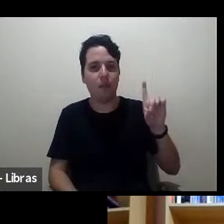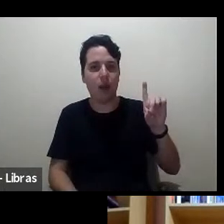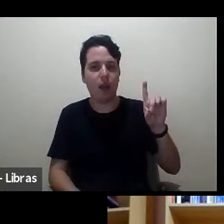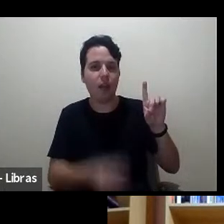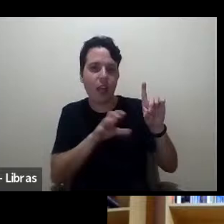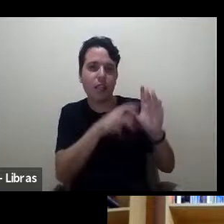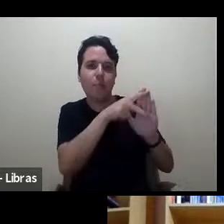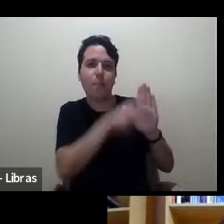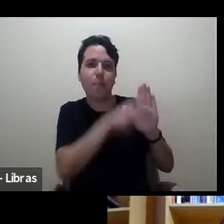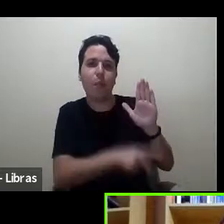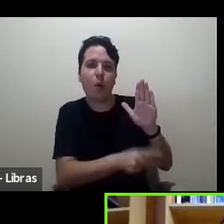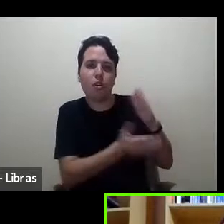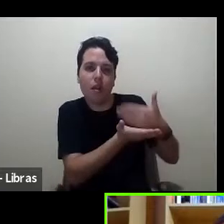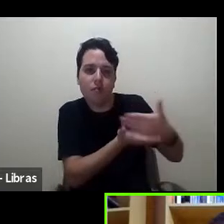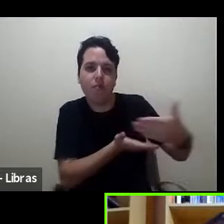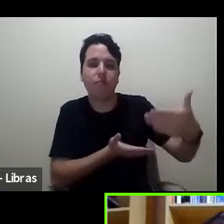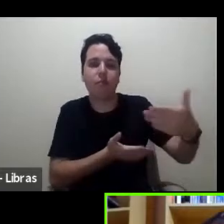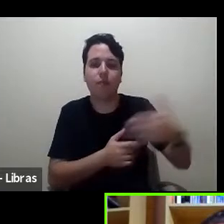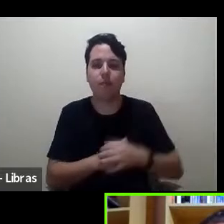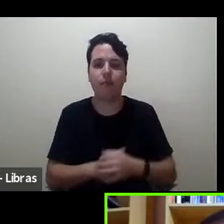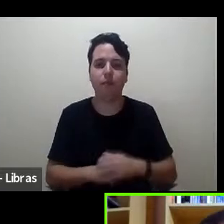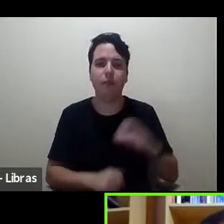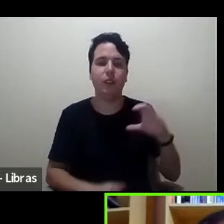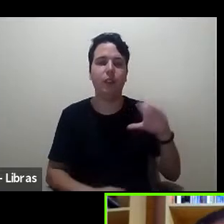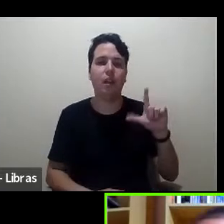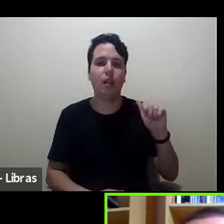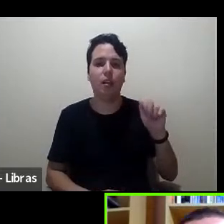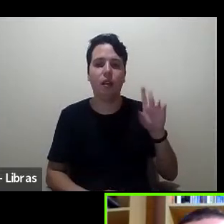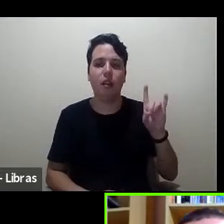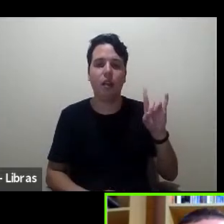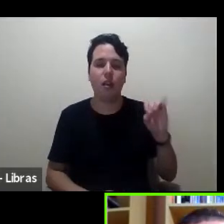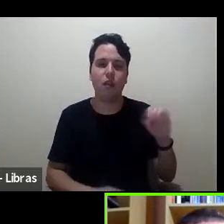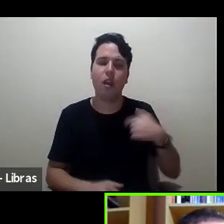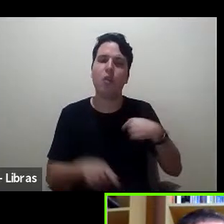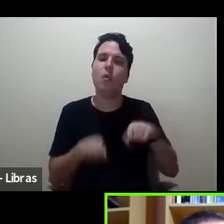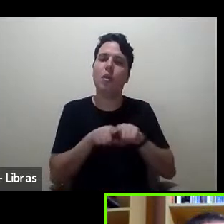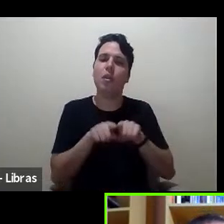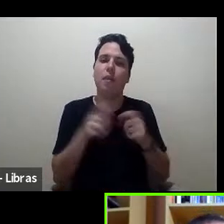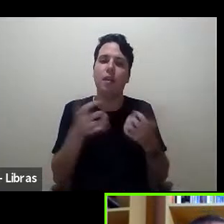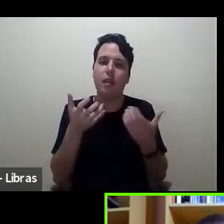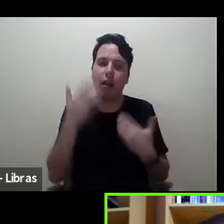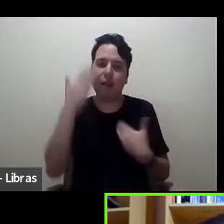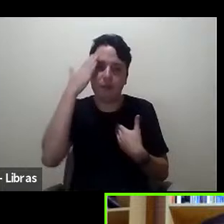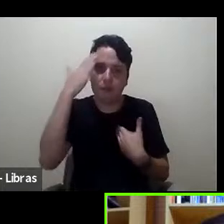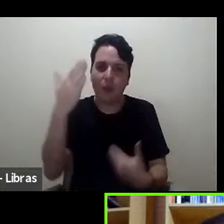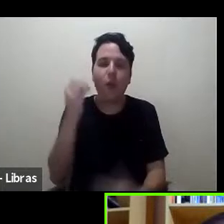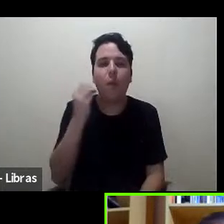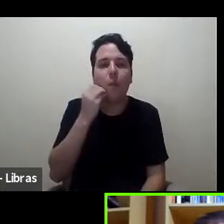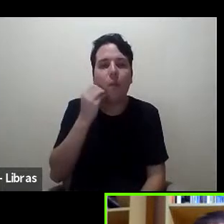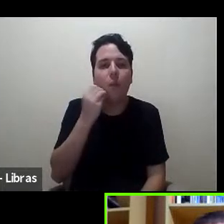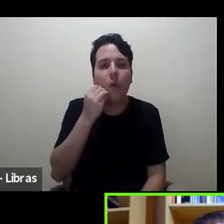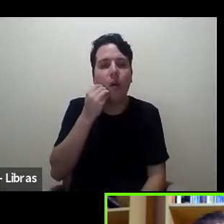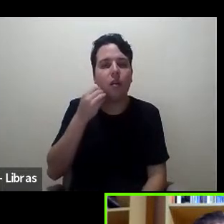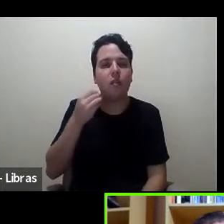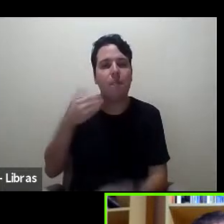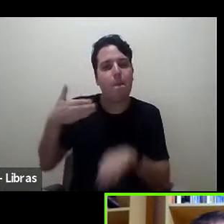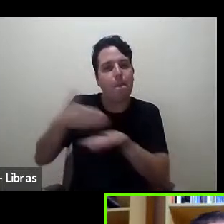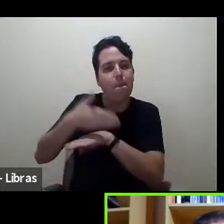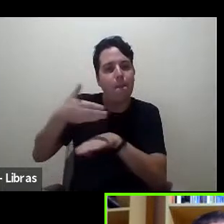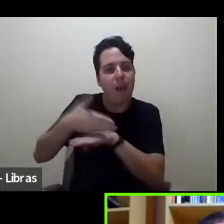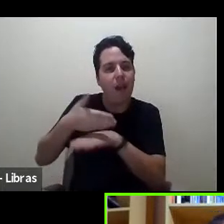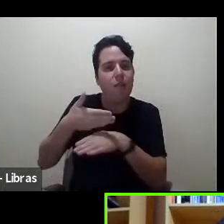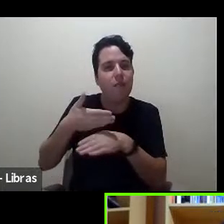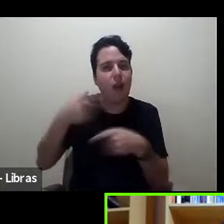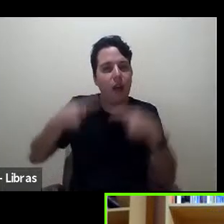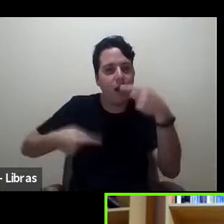eu também queria agradecer a oportunidade de participar desse debate inicial sou um